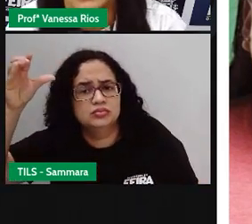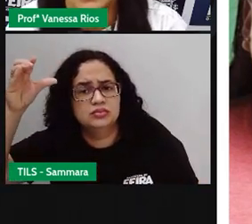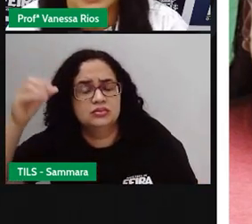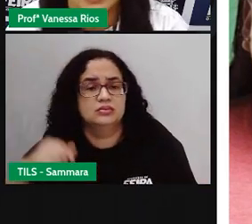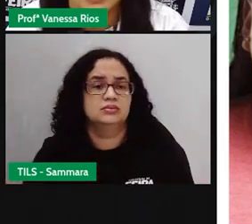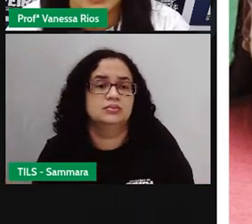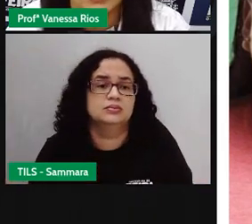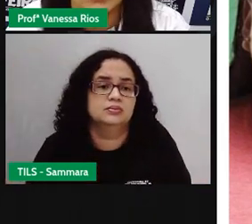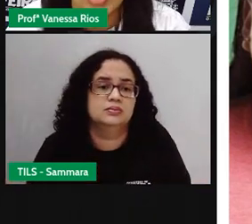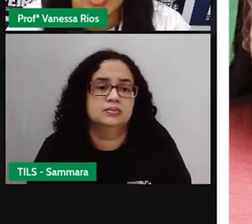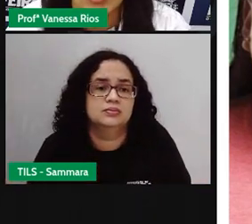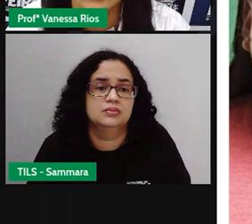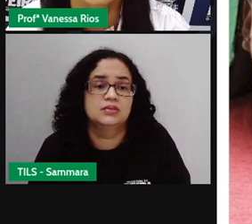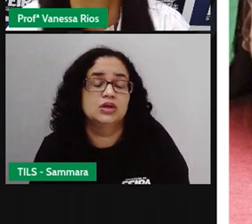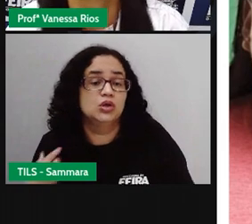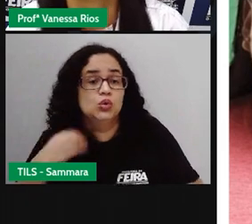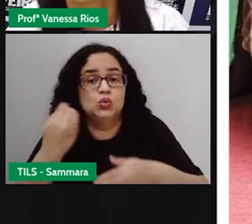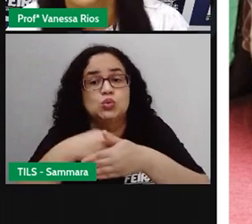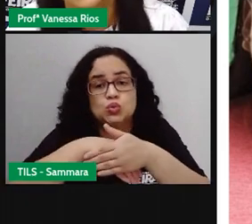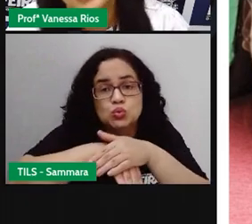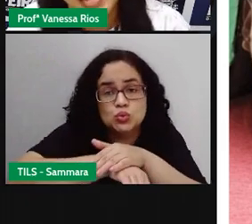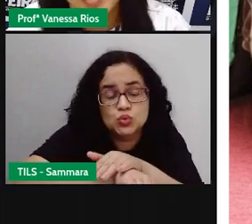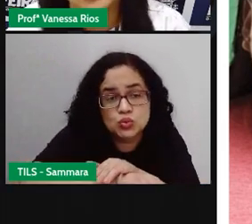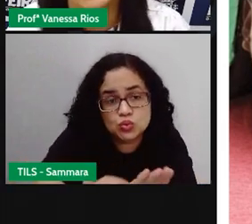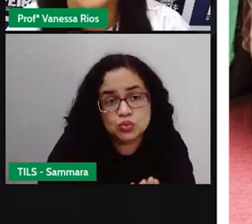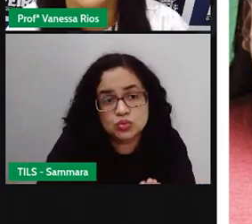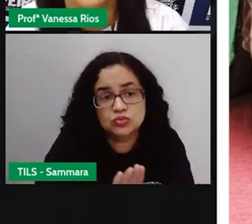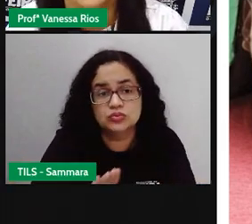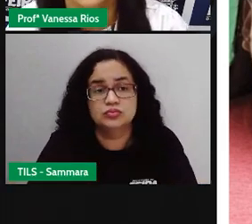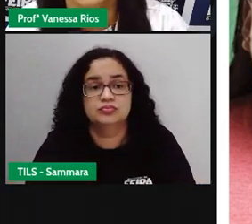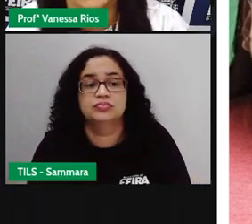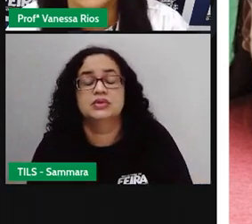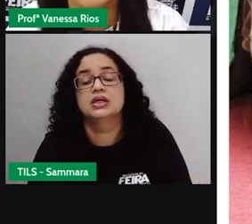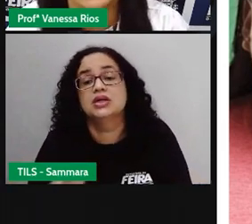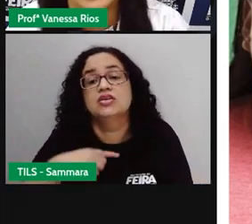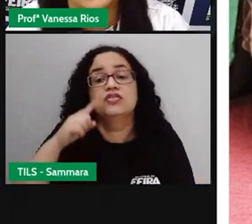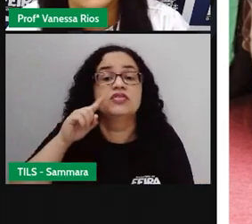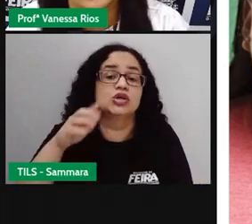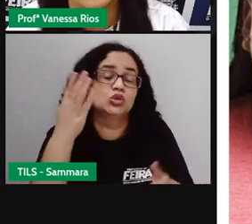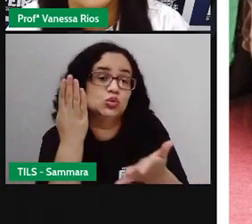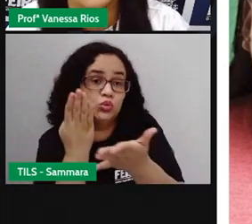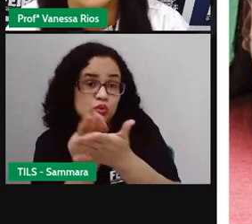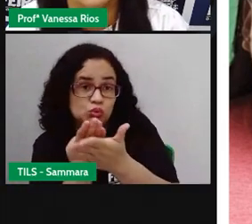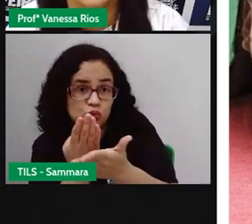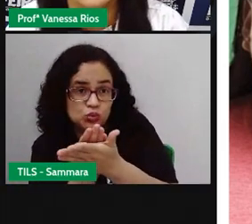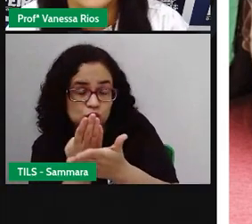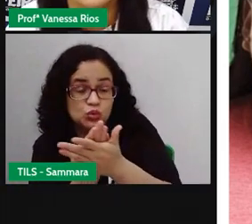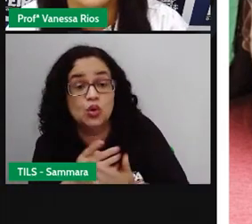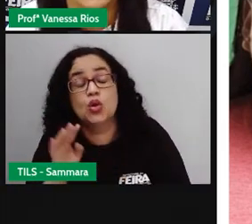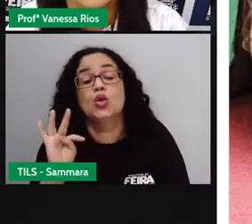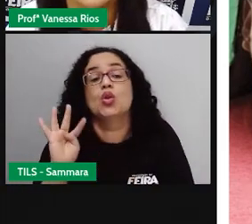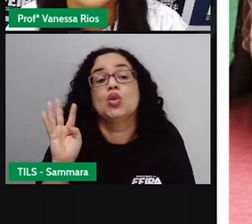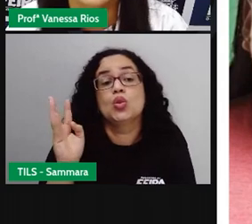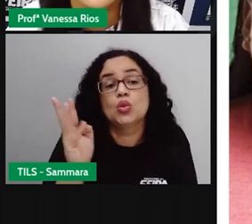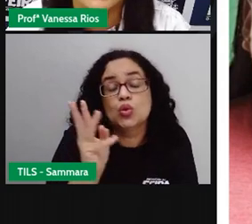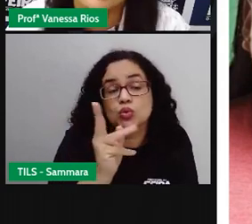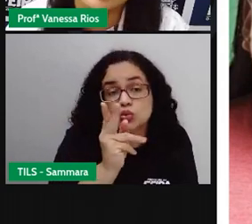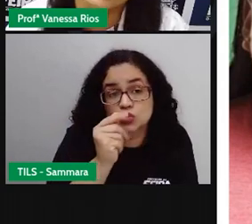seus costumes, nos seus hábitos. A gente vai estudar, né, sobre todas as